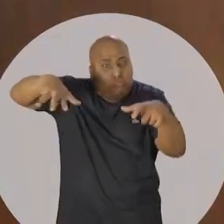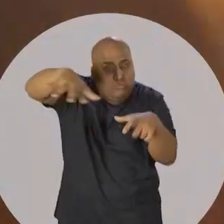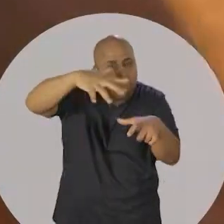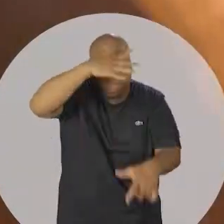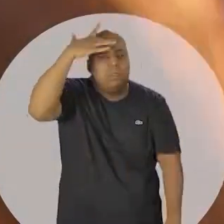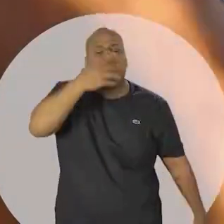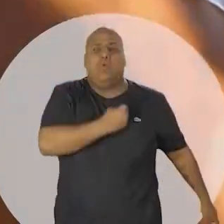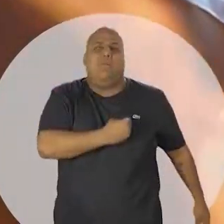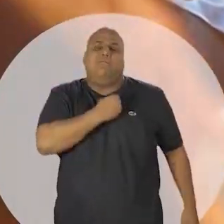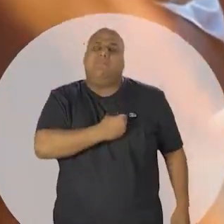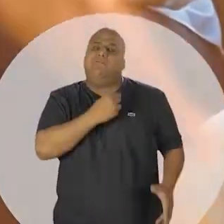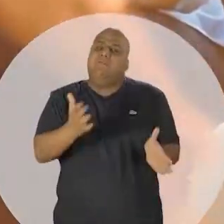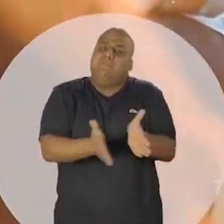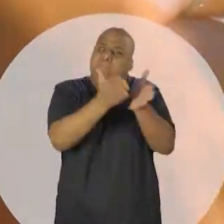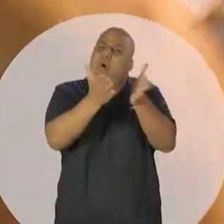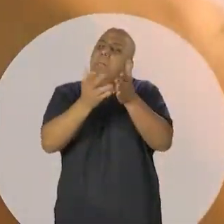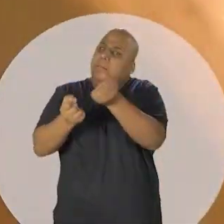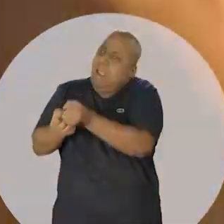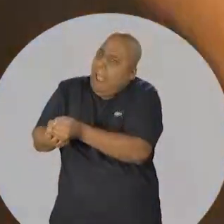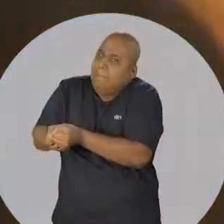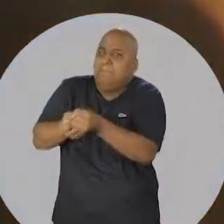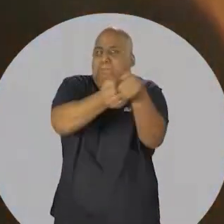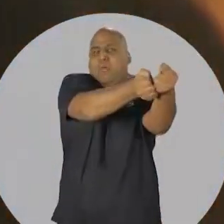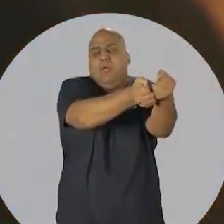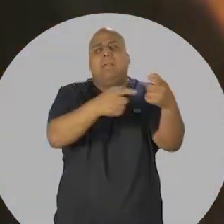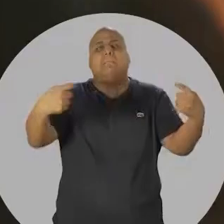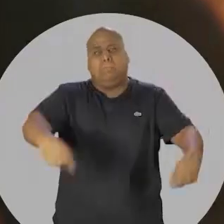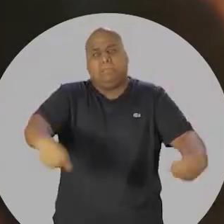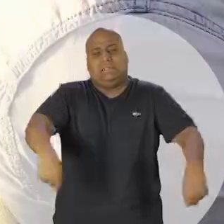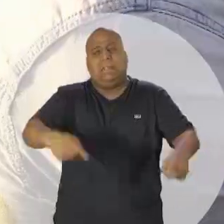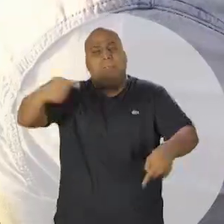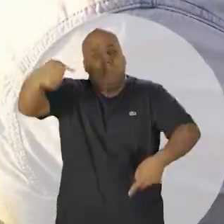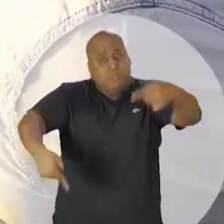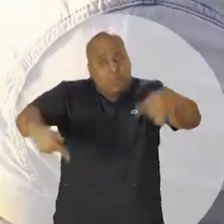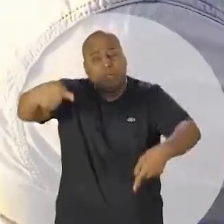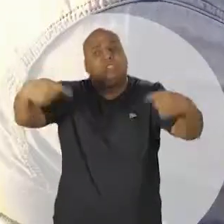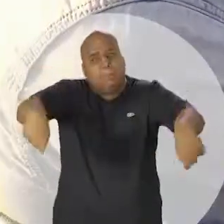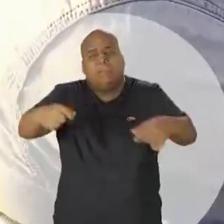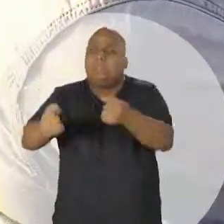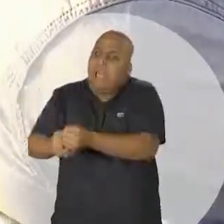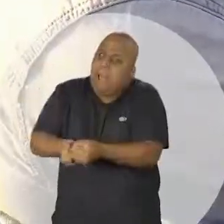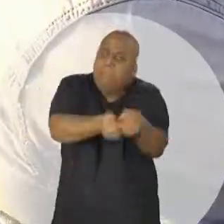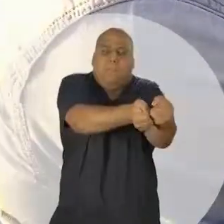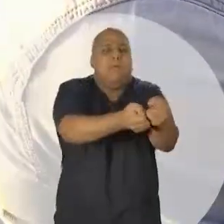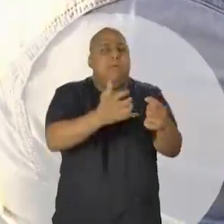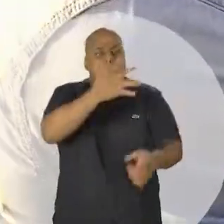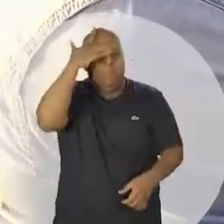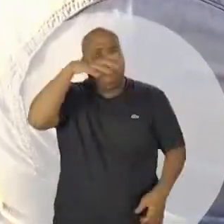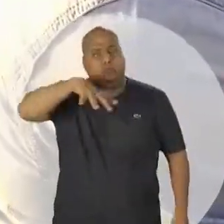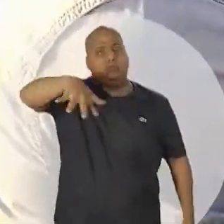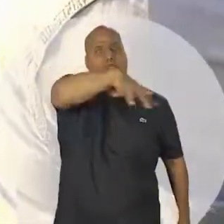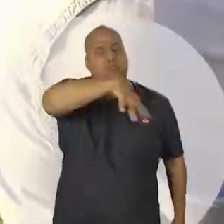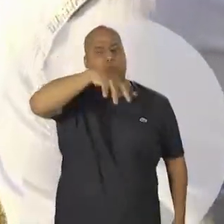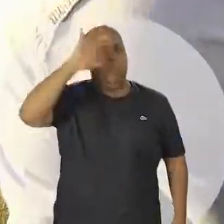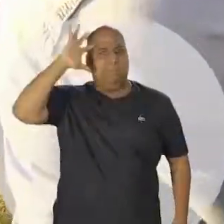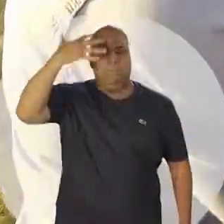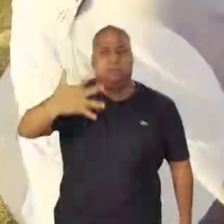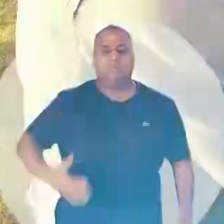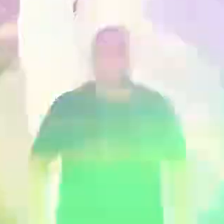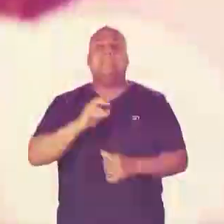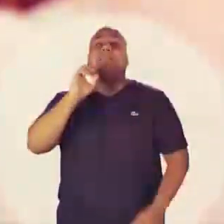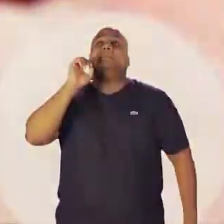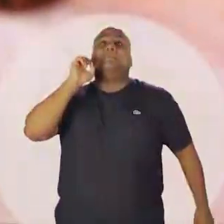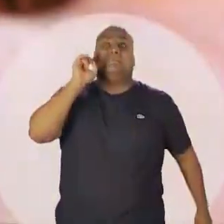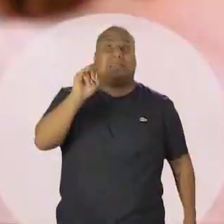endereço e para o nível de renda precário dessas pessoas e dar prioridade a elas. Políticas afirmativas, por exemplo, têm se revelado no Brasil uma grande